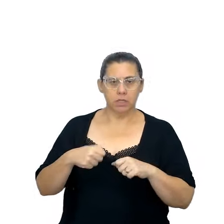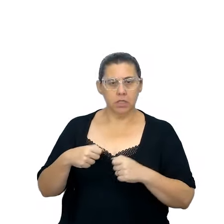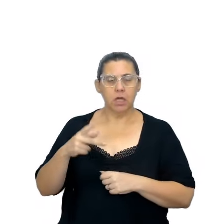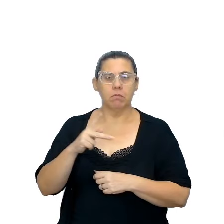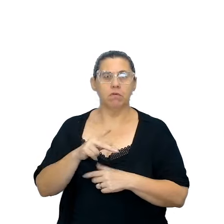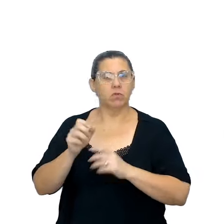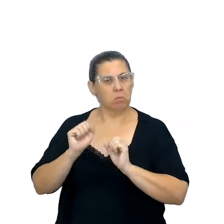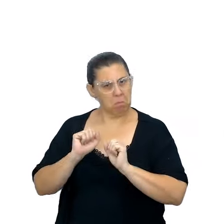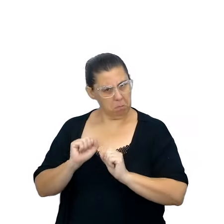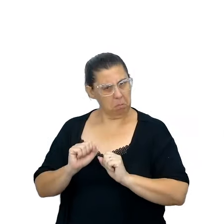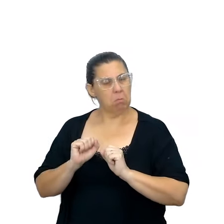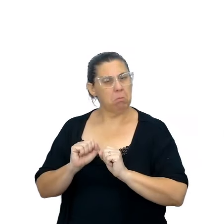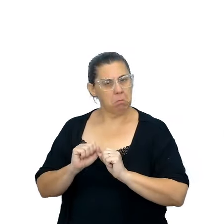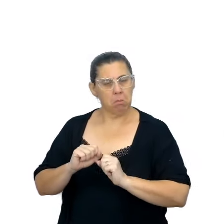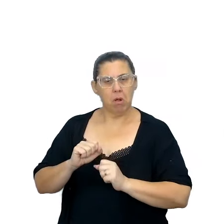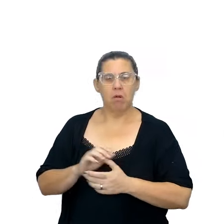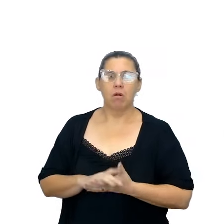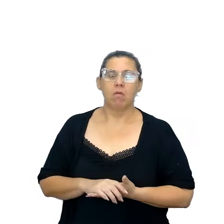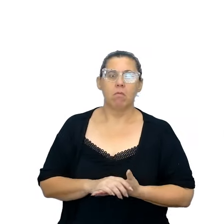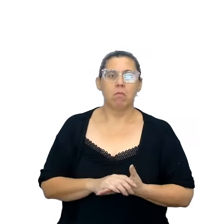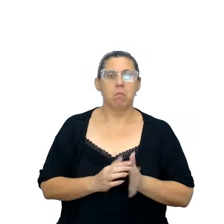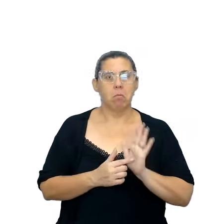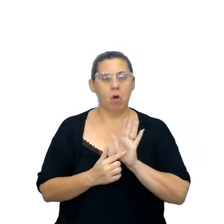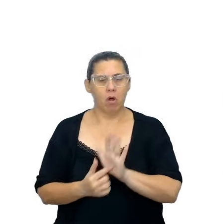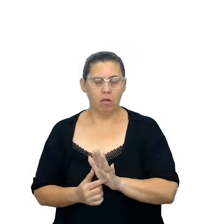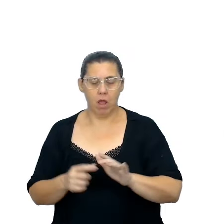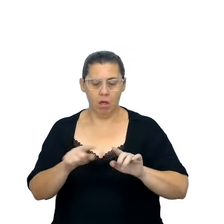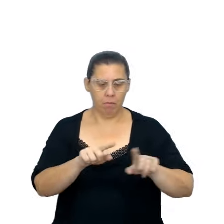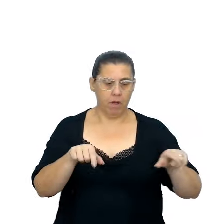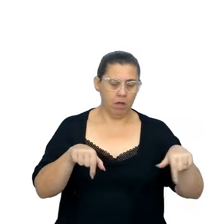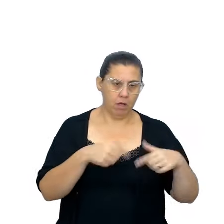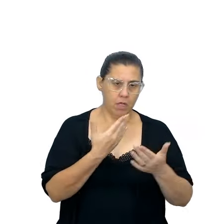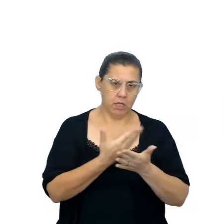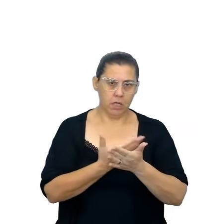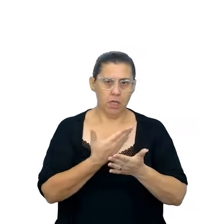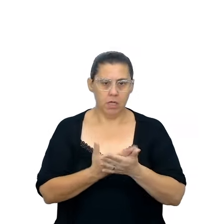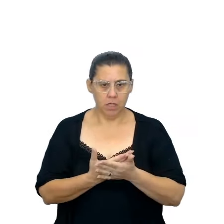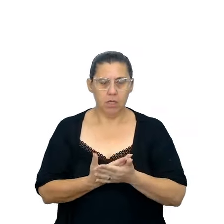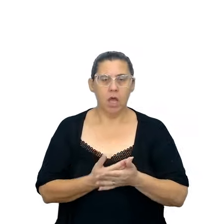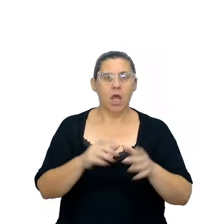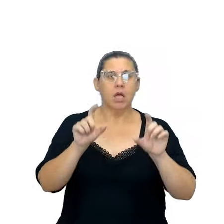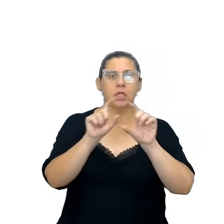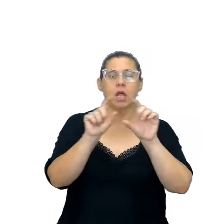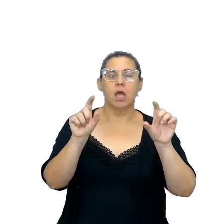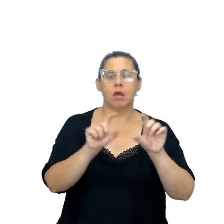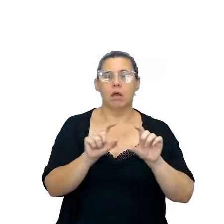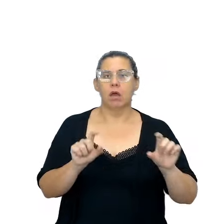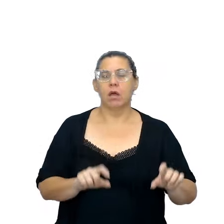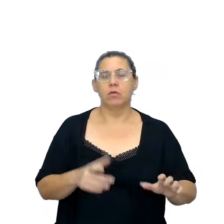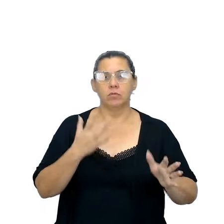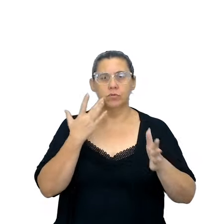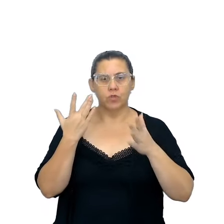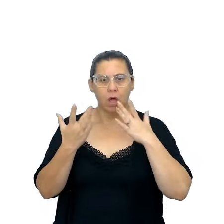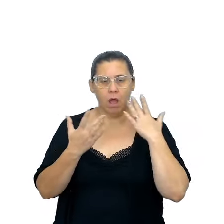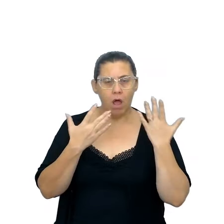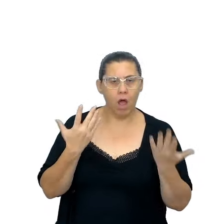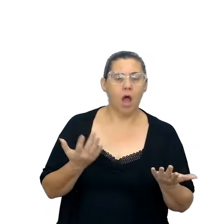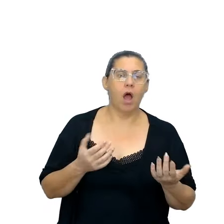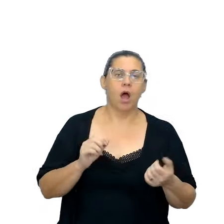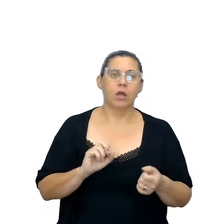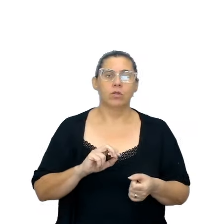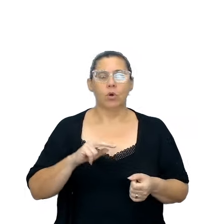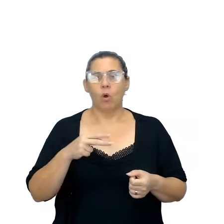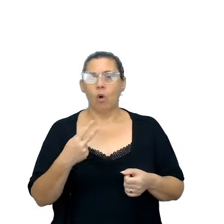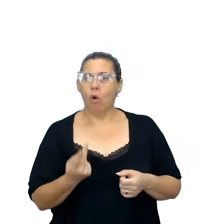professor puder levar para a sala de aula trechos de peças de teatro, ou se